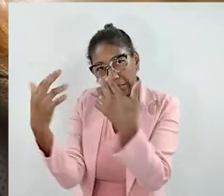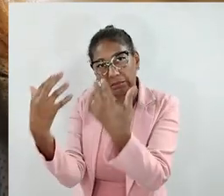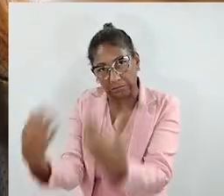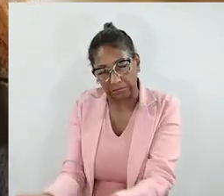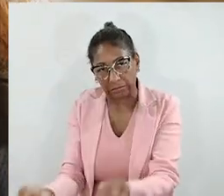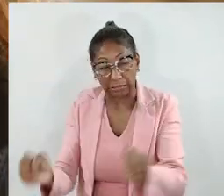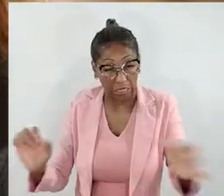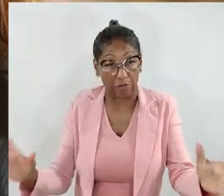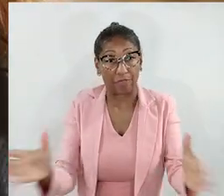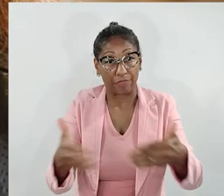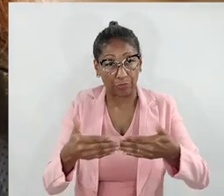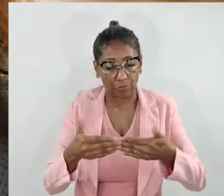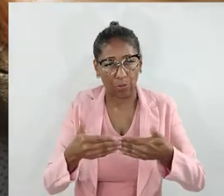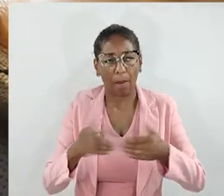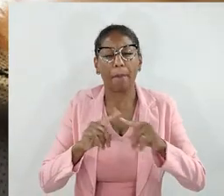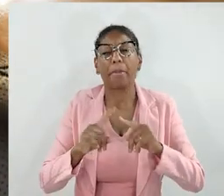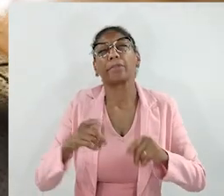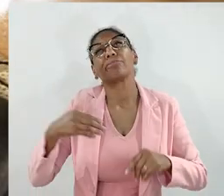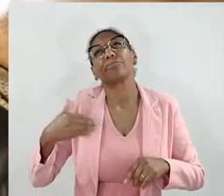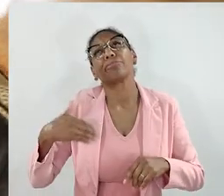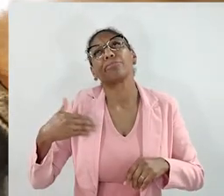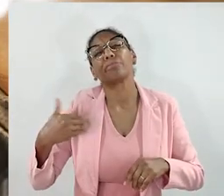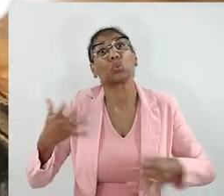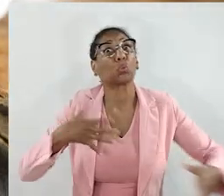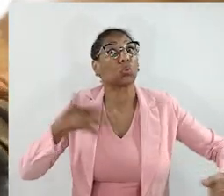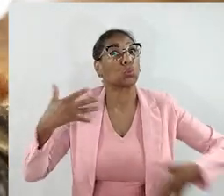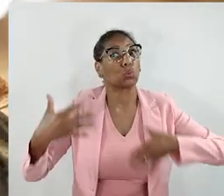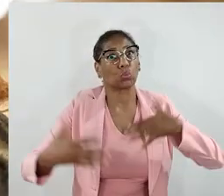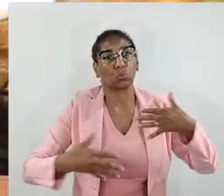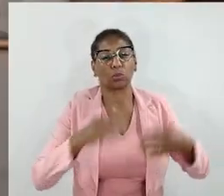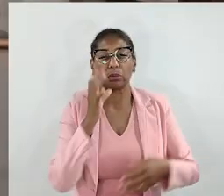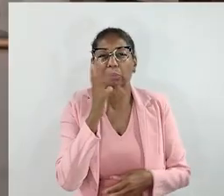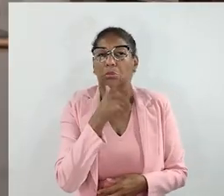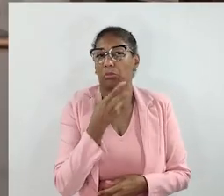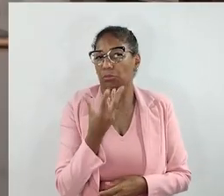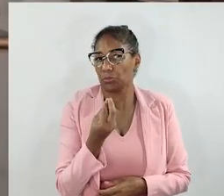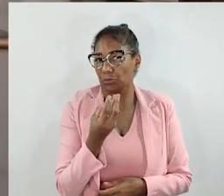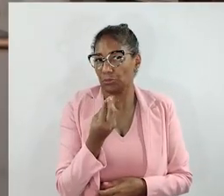veio e fechou. Mas jamais a gente imaginou que fosse perdurar por tanto tempo.